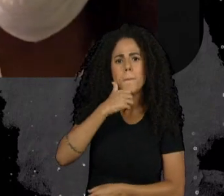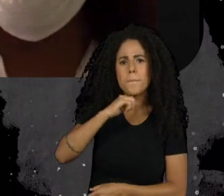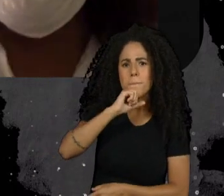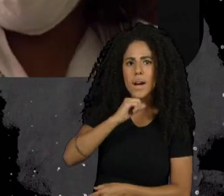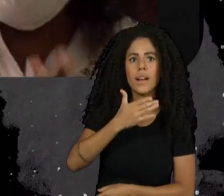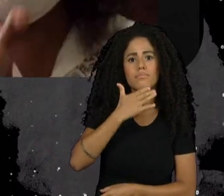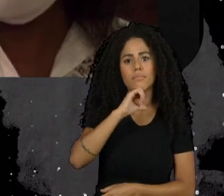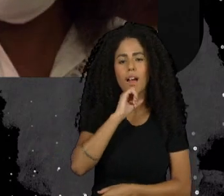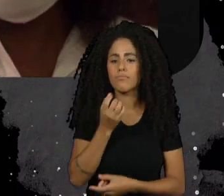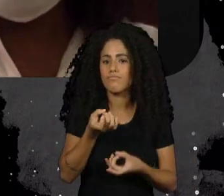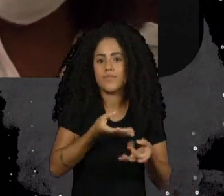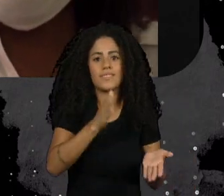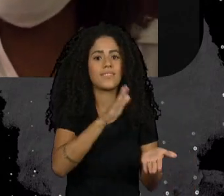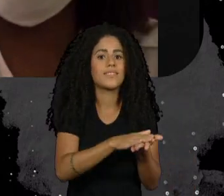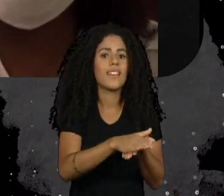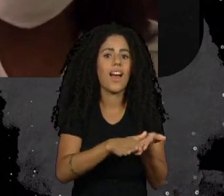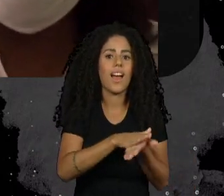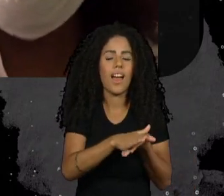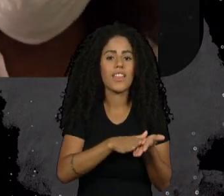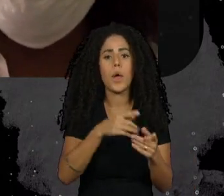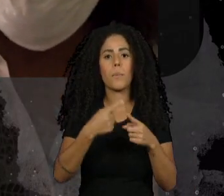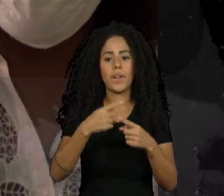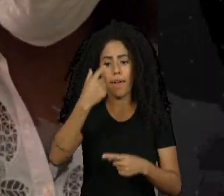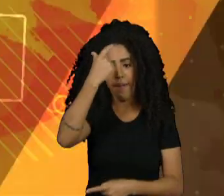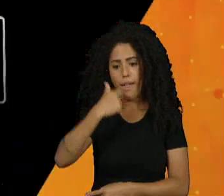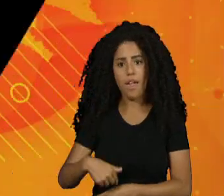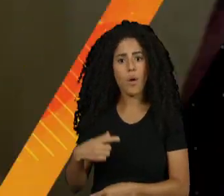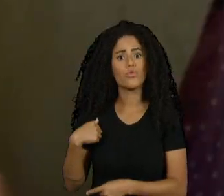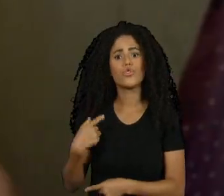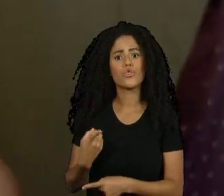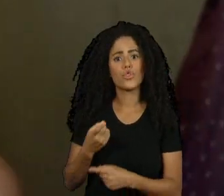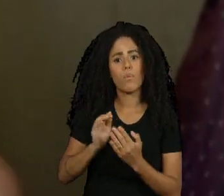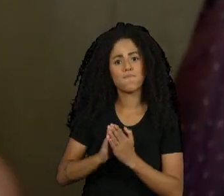criança aqui da escola porque a diretora é uma transexual.